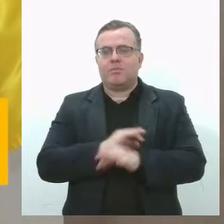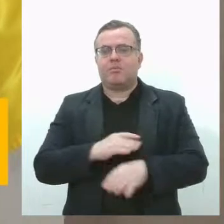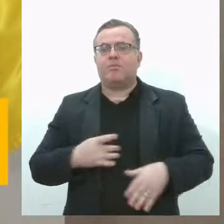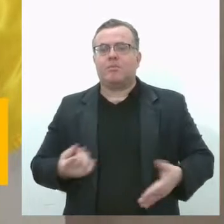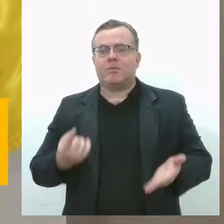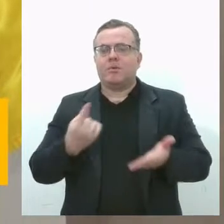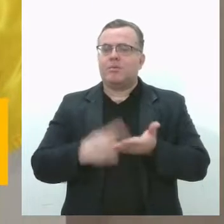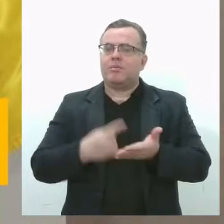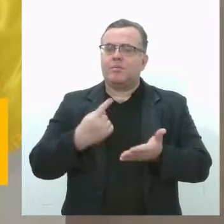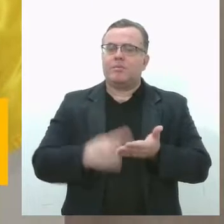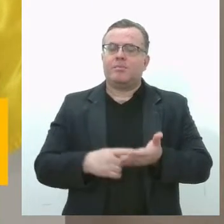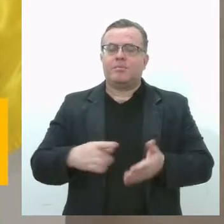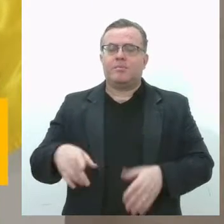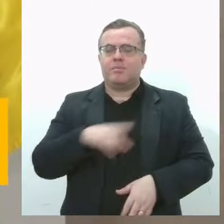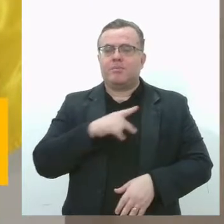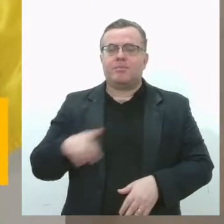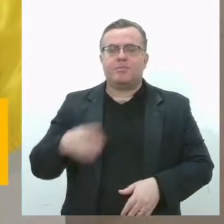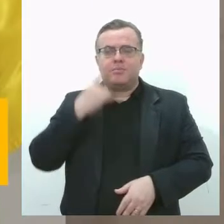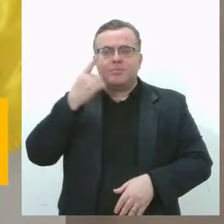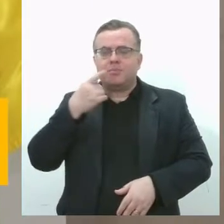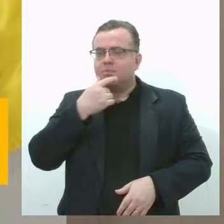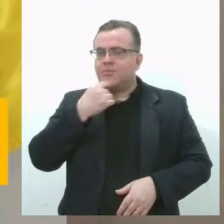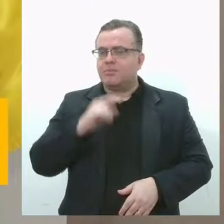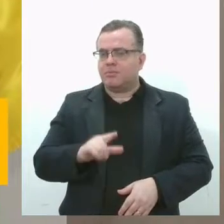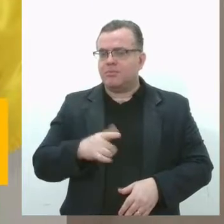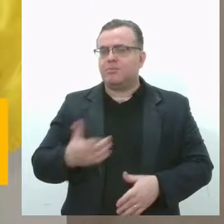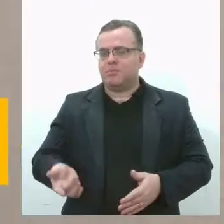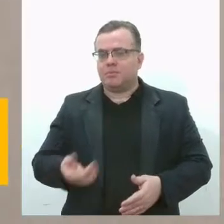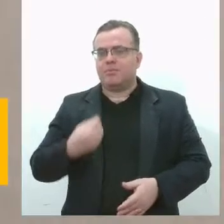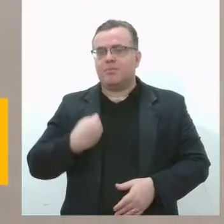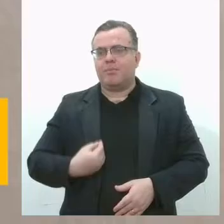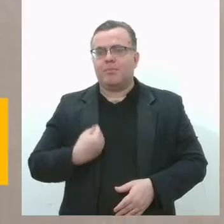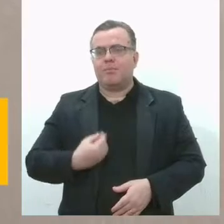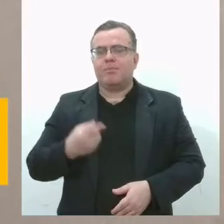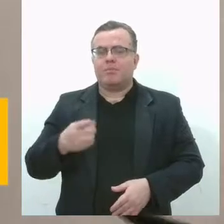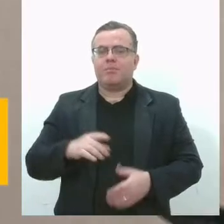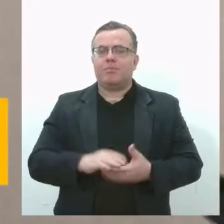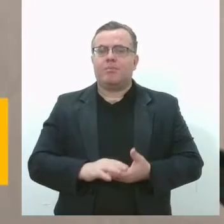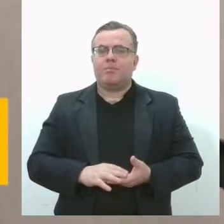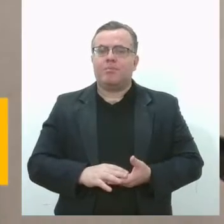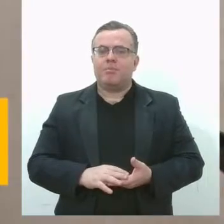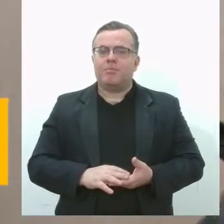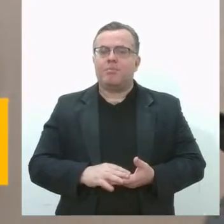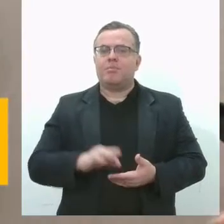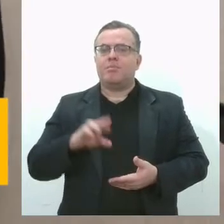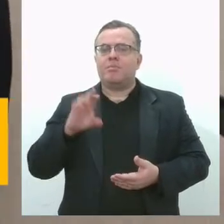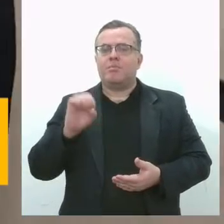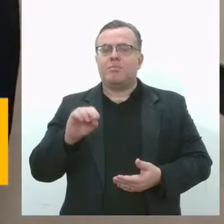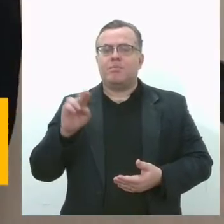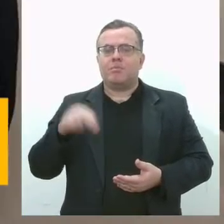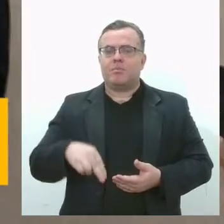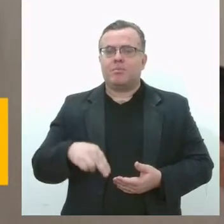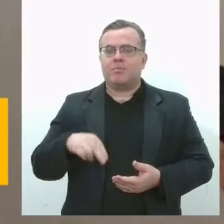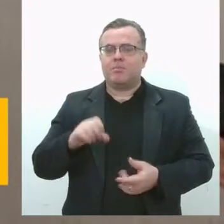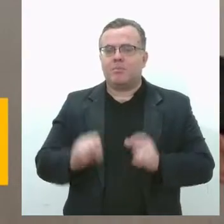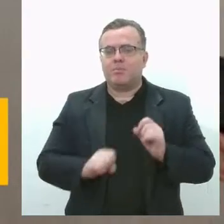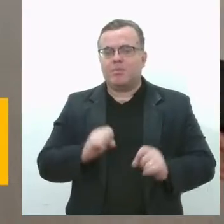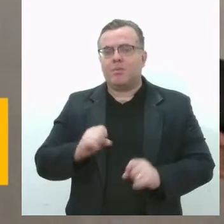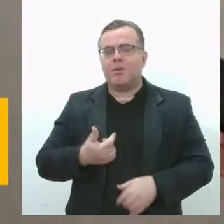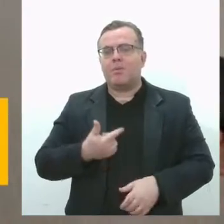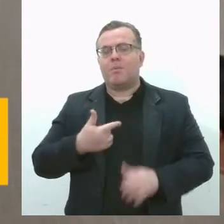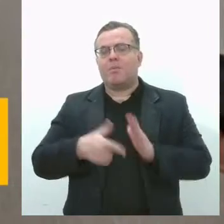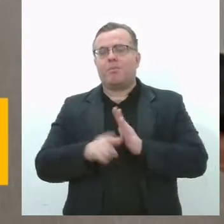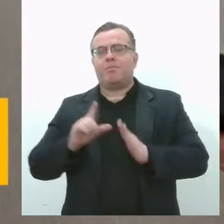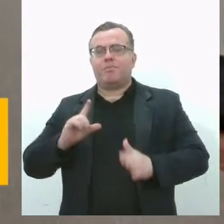presidente da Casa, deputado Luciano Bispo, do PSD. Robson assume a vaga que era do deputado estadual